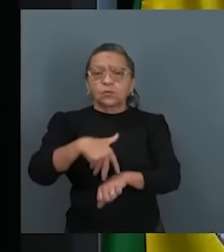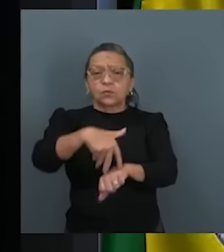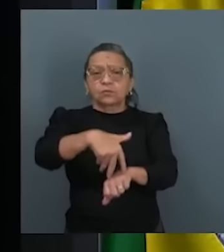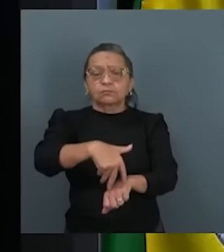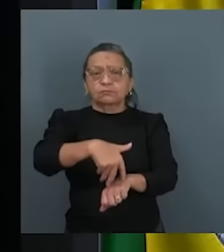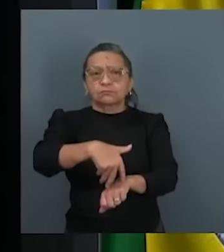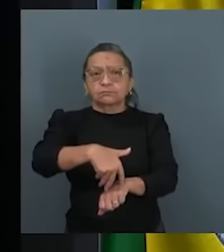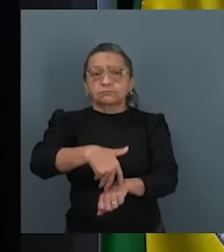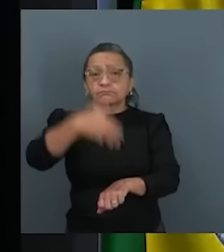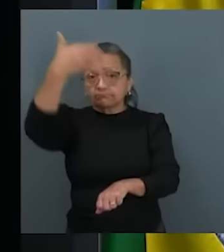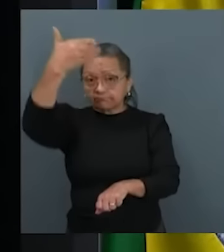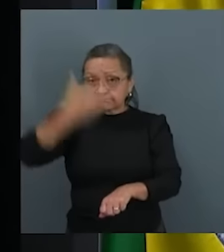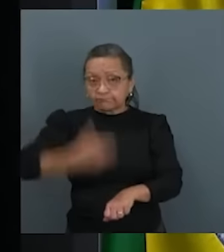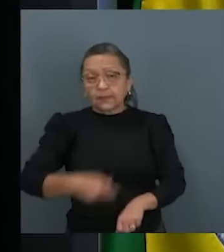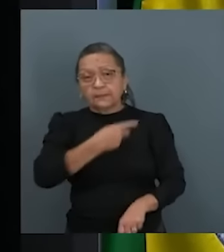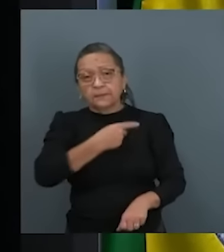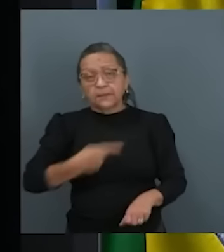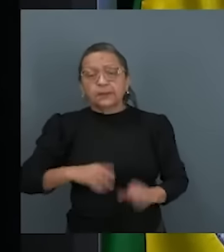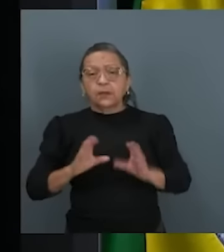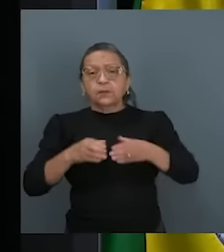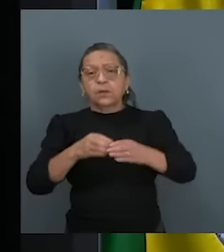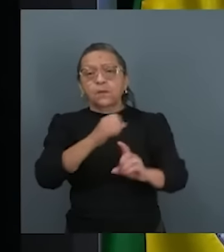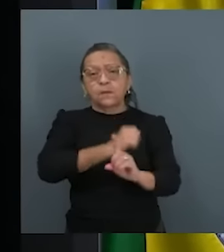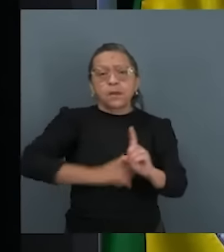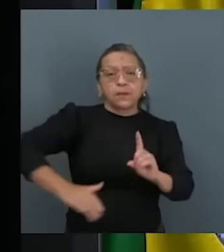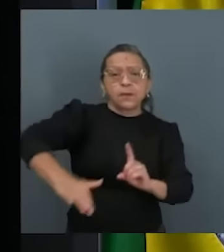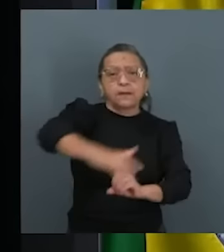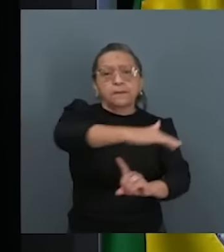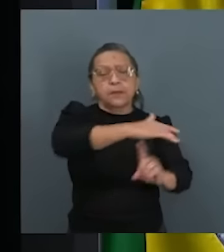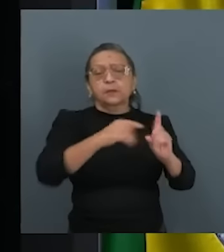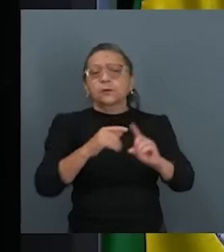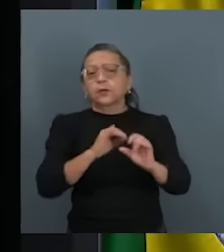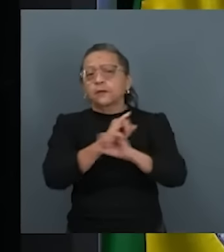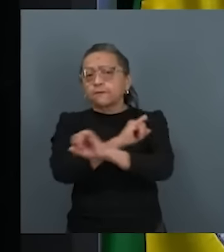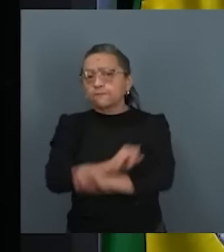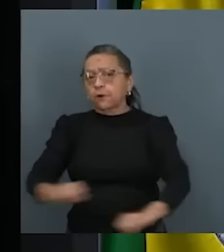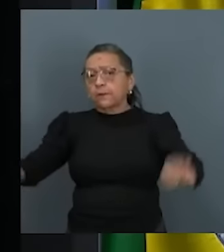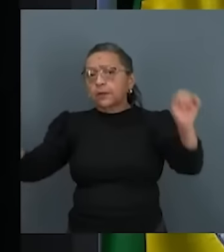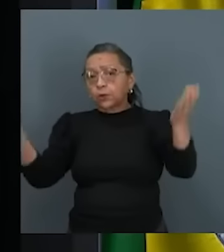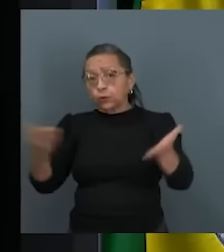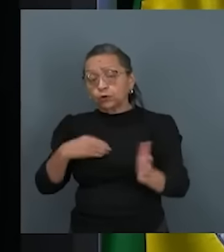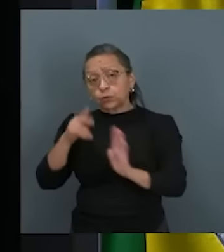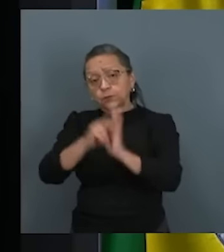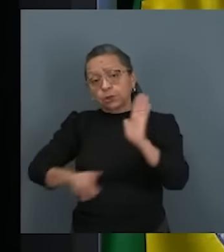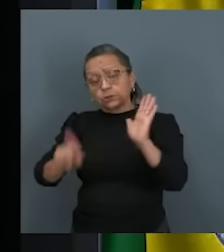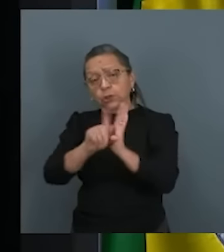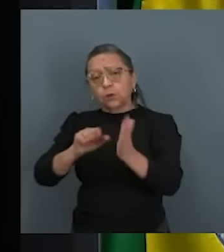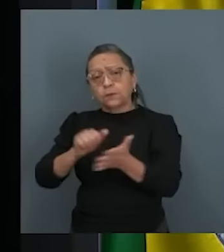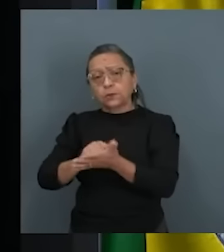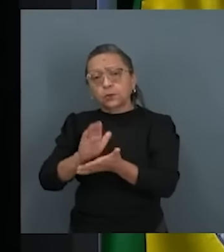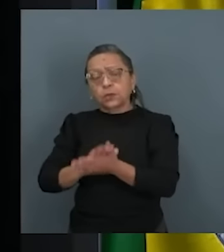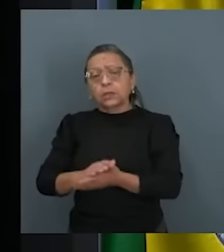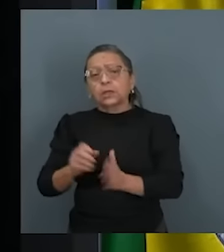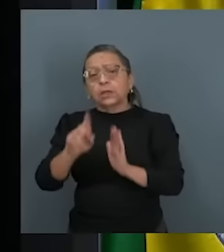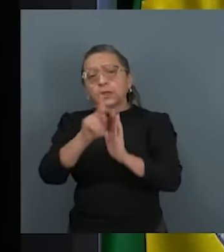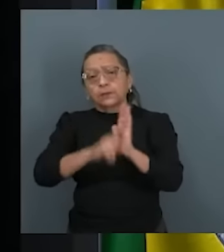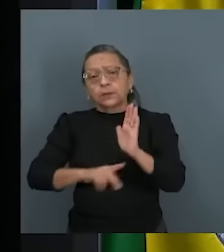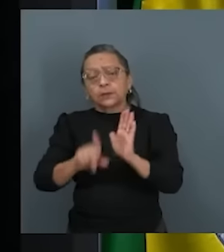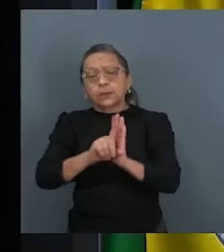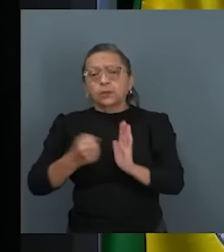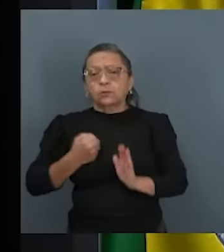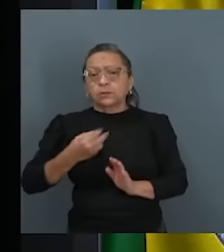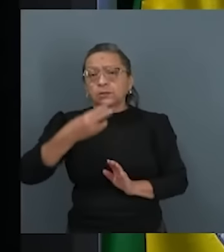de presidente da Comissão de Meio Ambiente informar que protocolei hoje o projeto de lei número 3.629